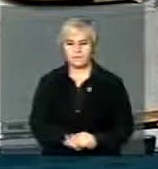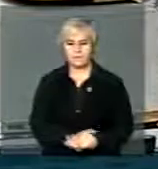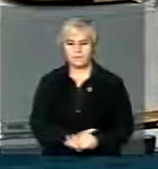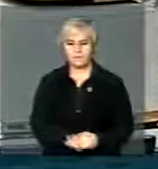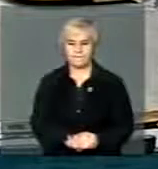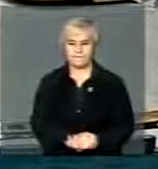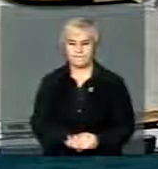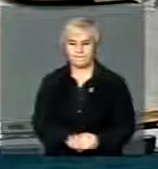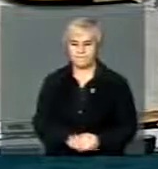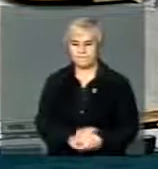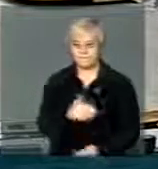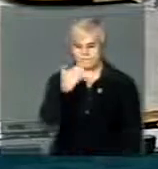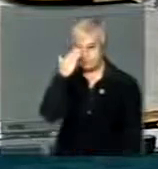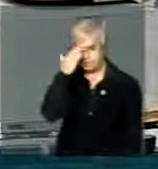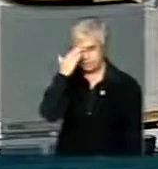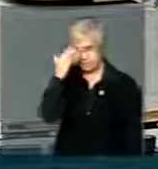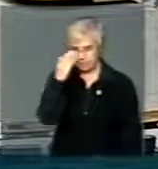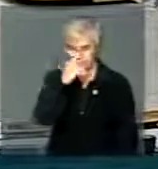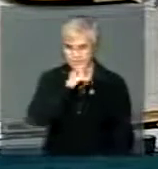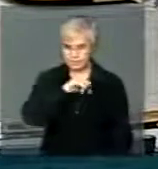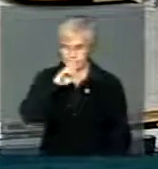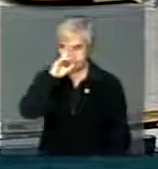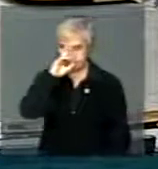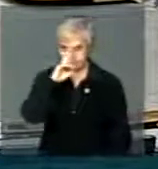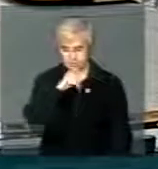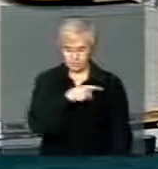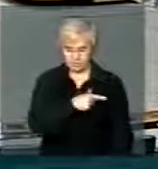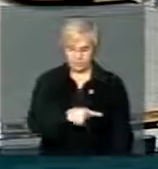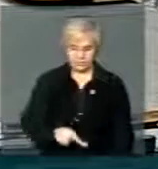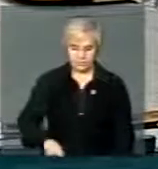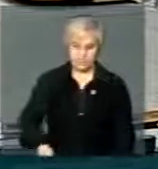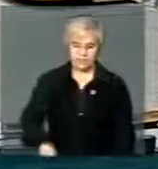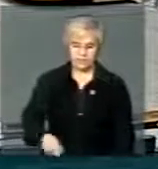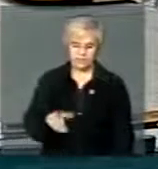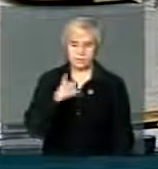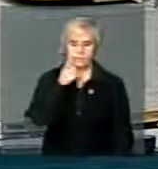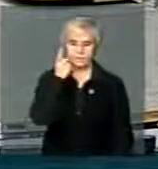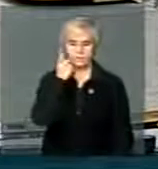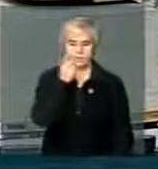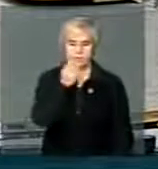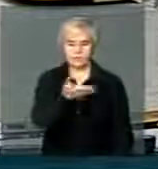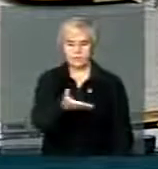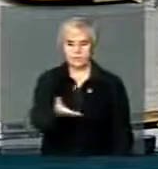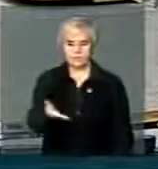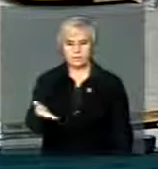Muito obrigado, Sr. Presidente, Srs. e Sras. parlamentares.